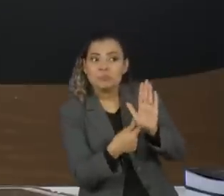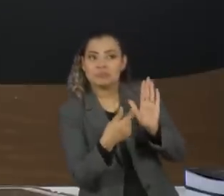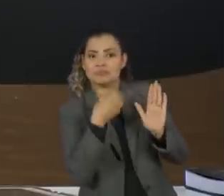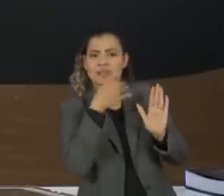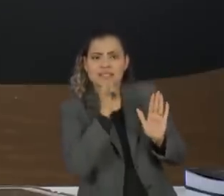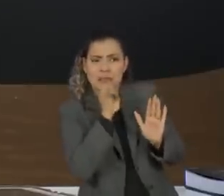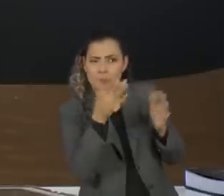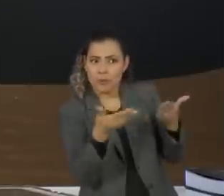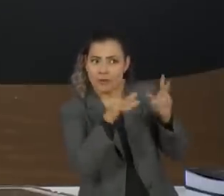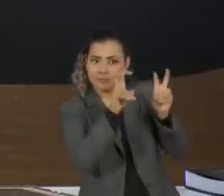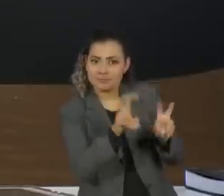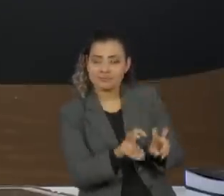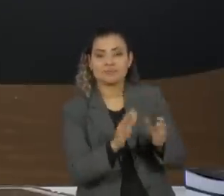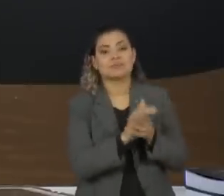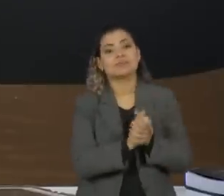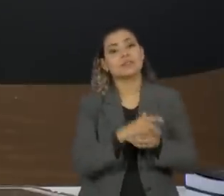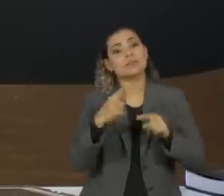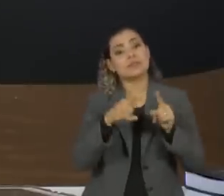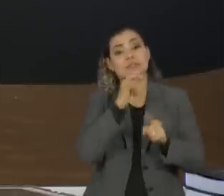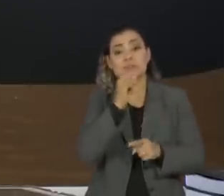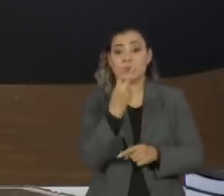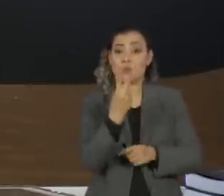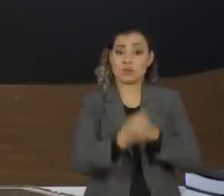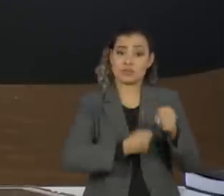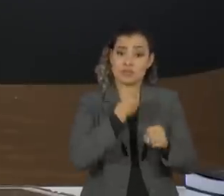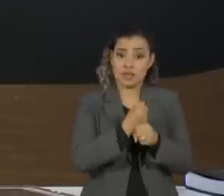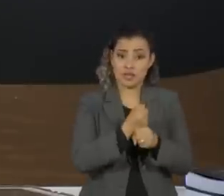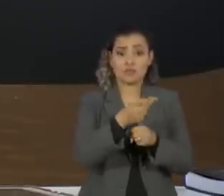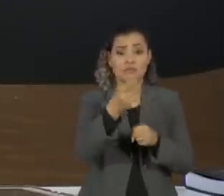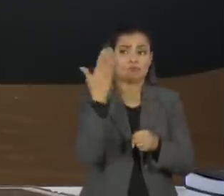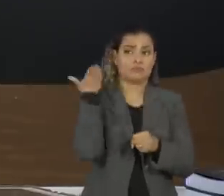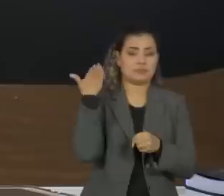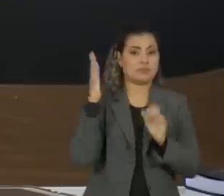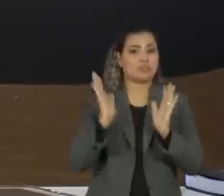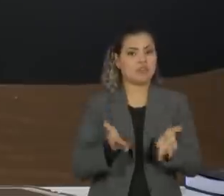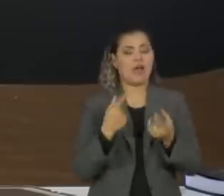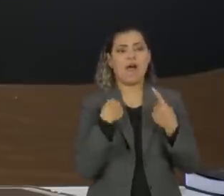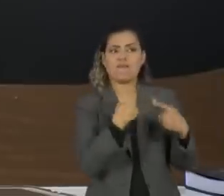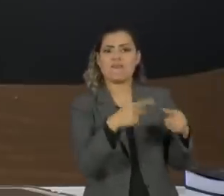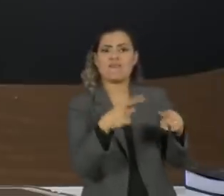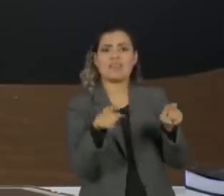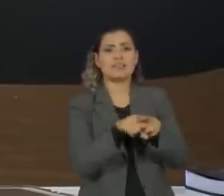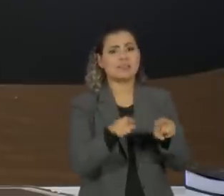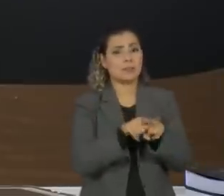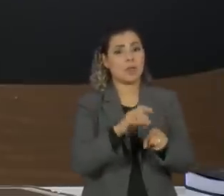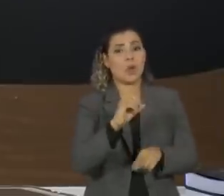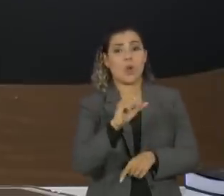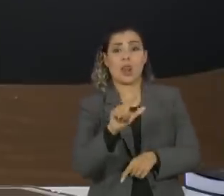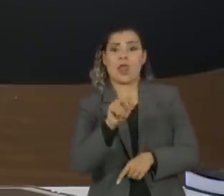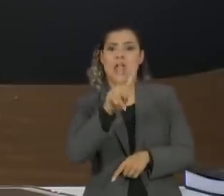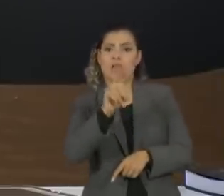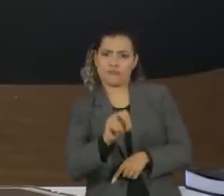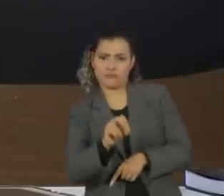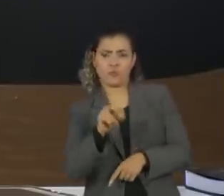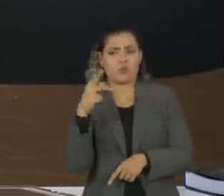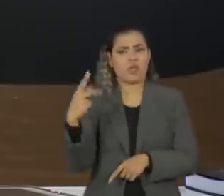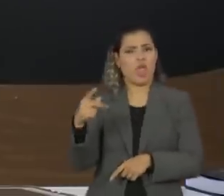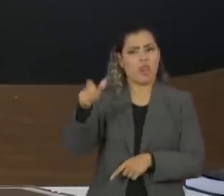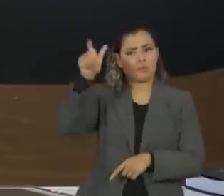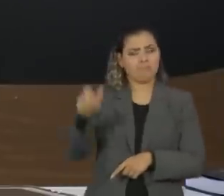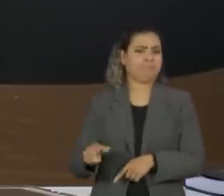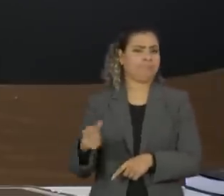Há dois anos, exatamente, você foi a um programa de rádio em que você teceu lousa ao Olavo de Carvalho. Diz que ele era um sujeito muito